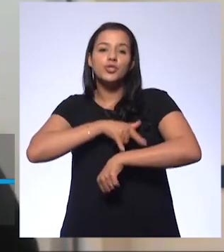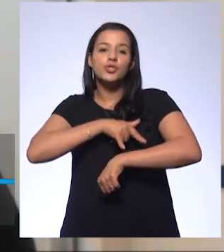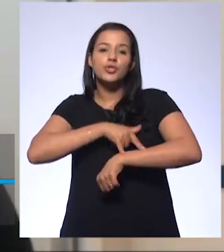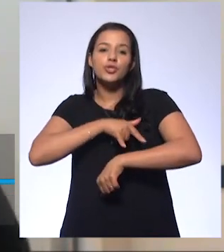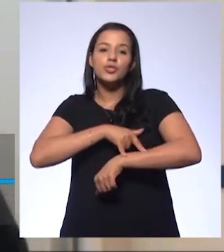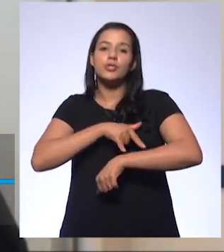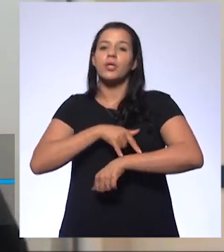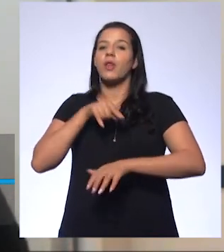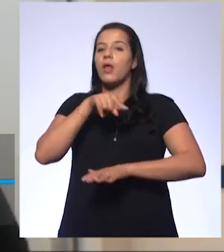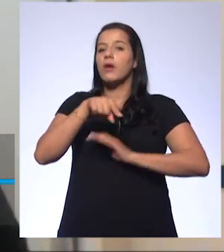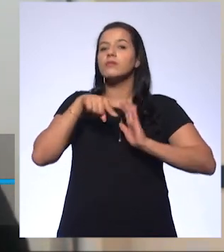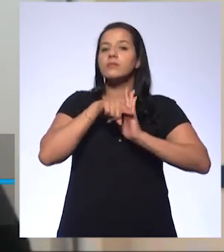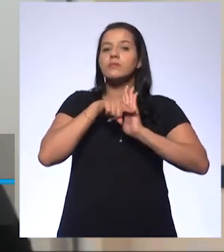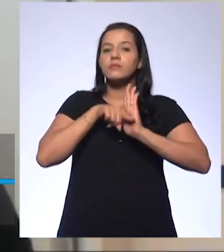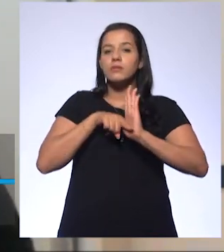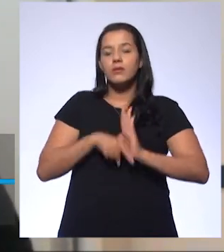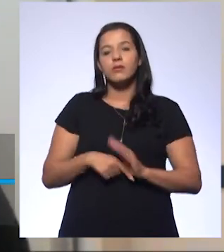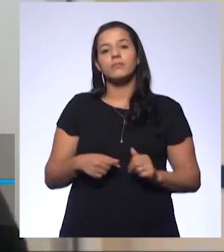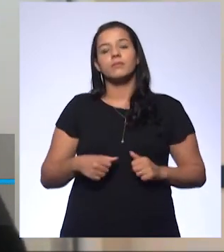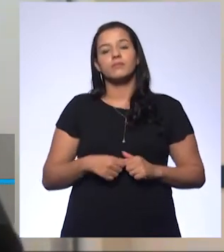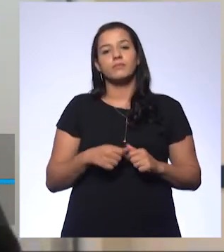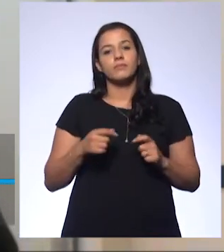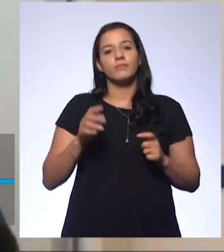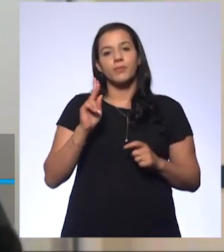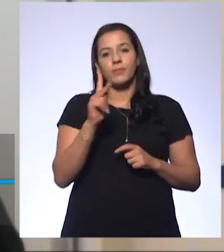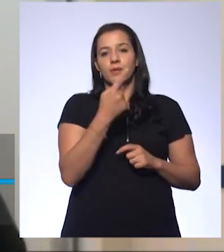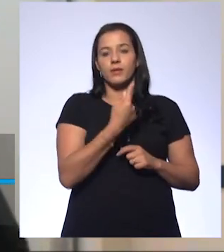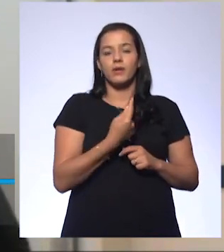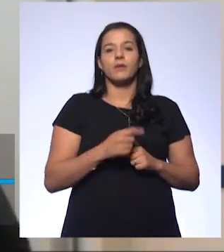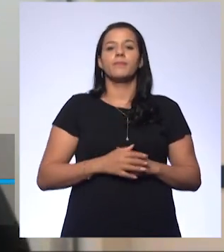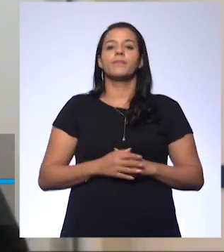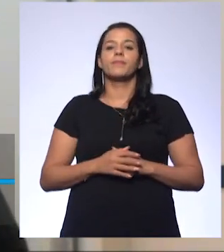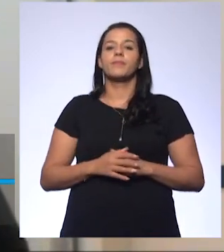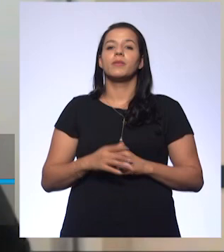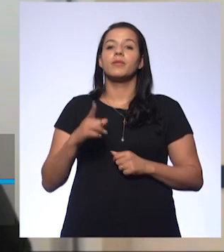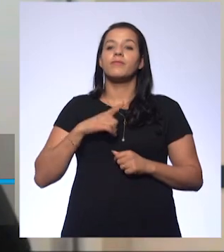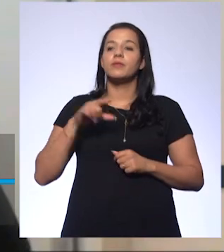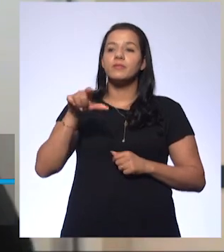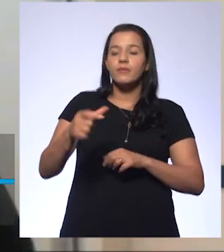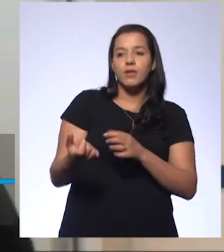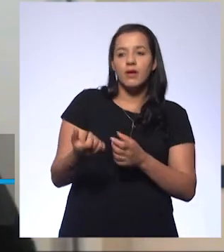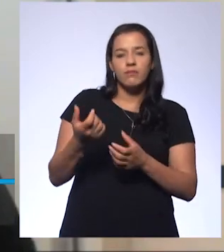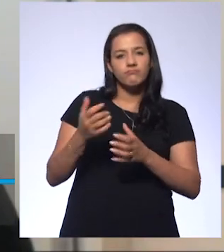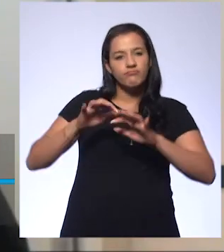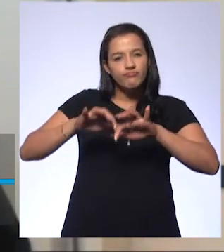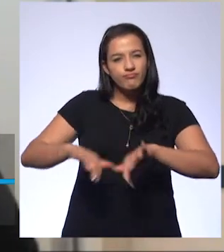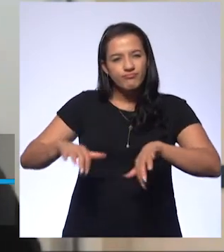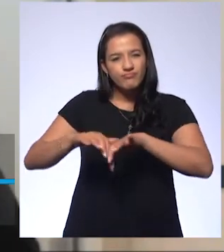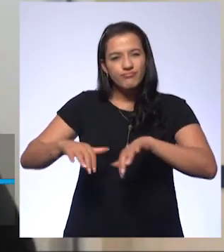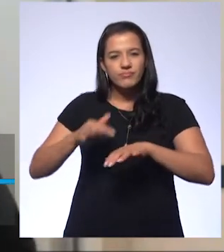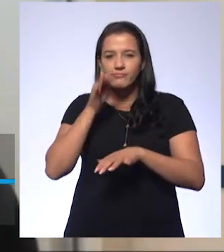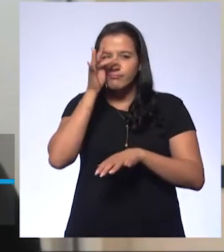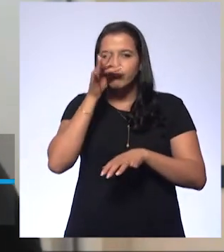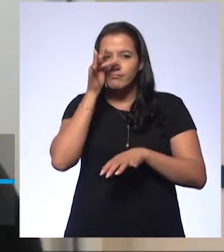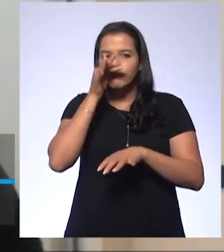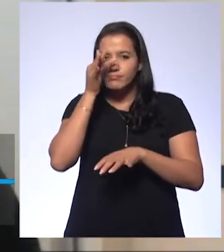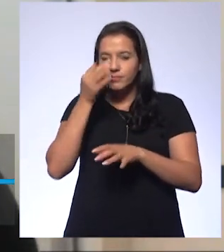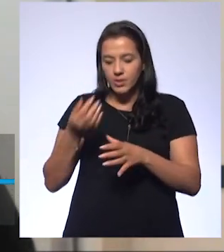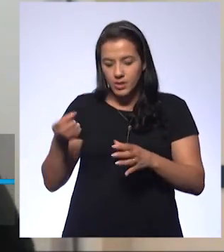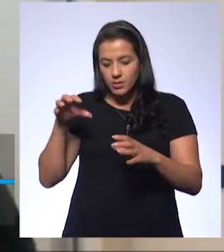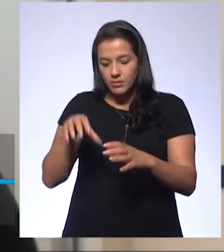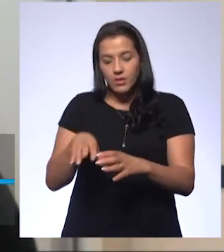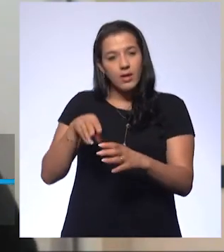plantar alguma coisa num vazinho, que você vai num local comprar algum material para colocar na terra,